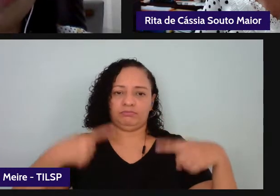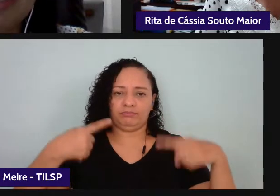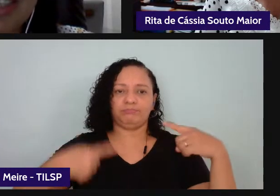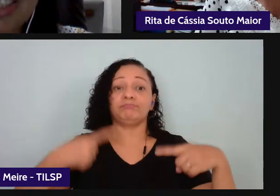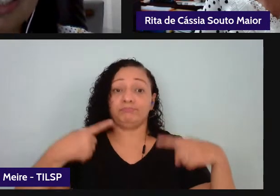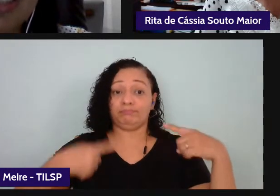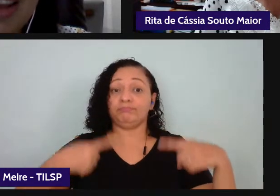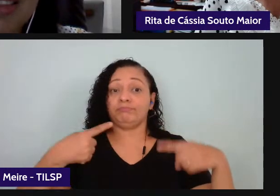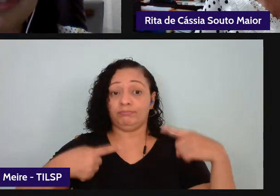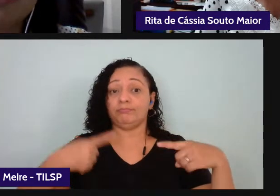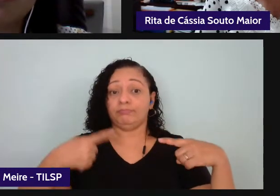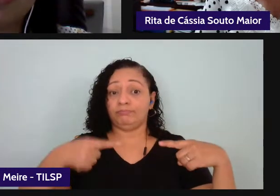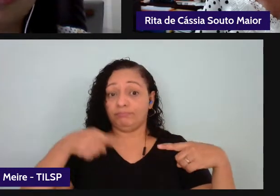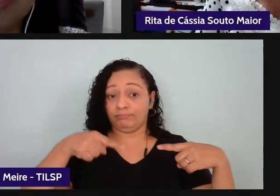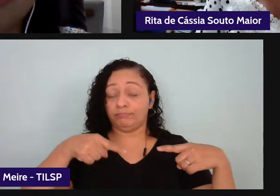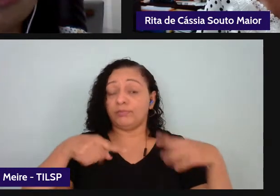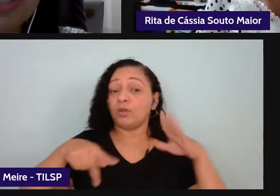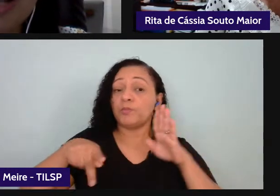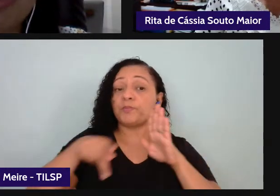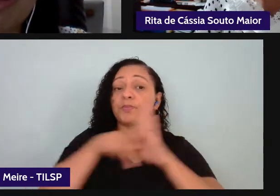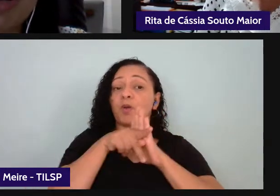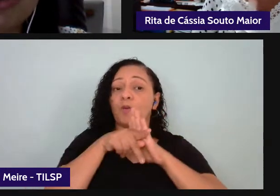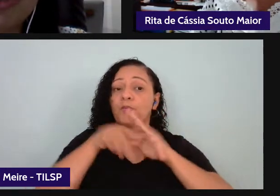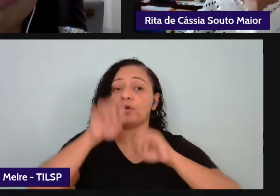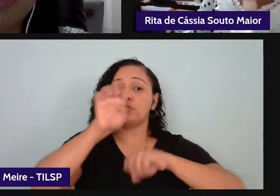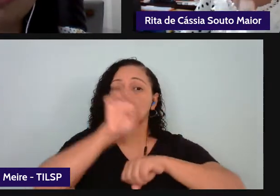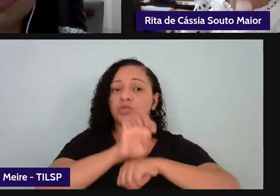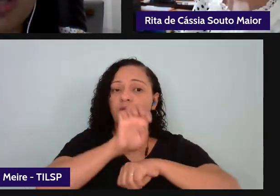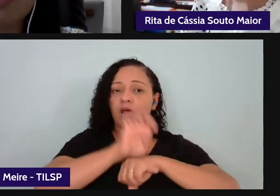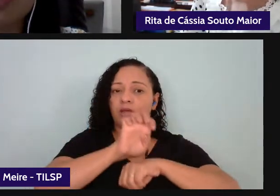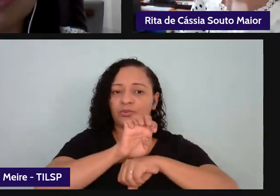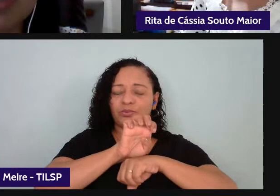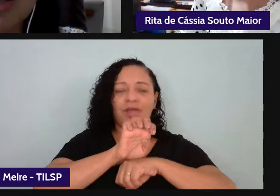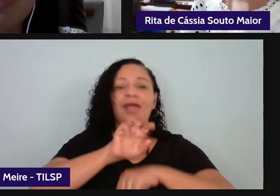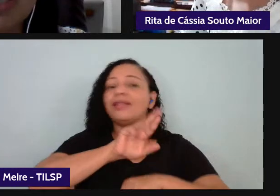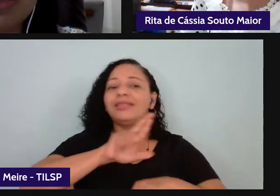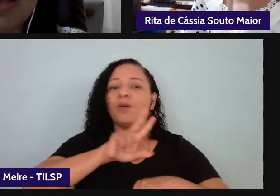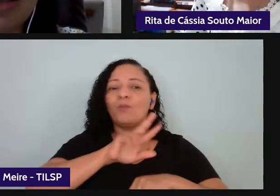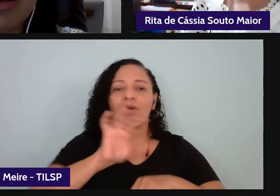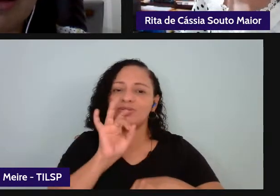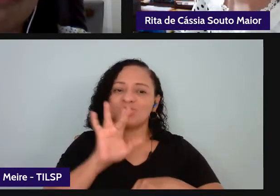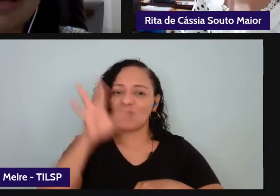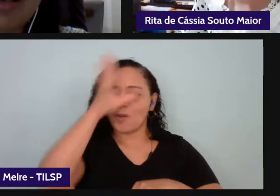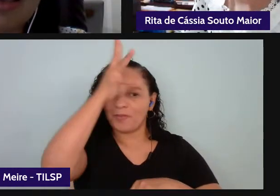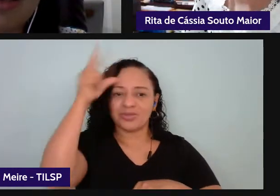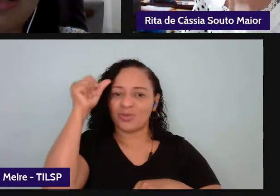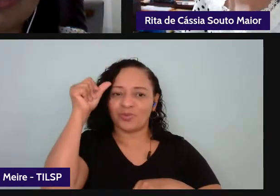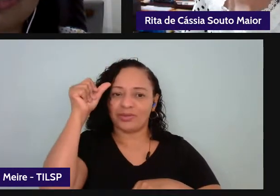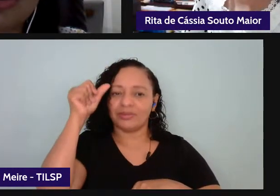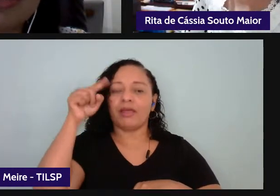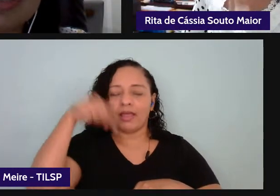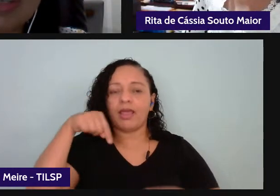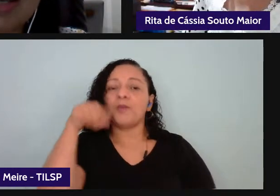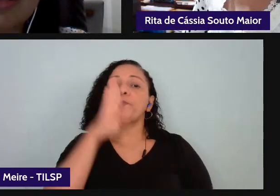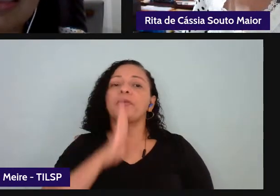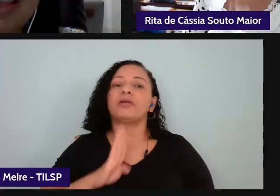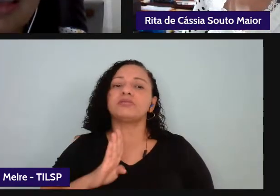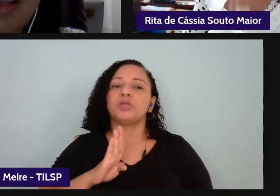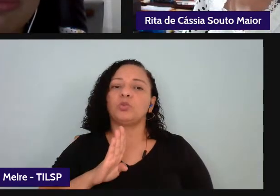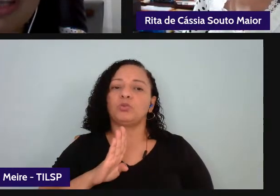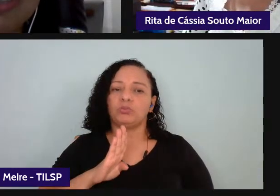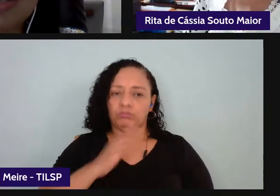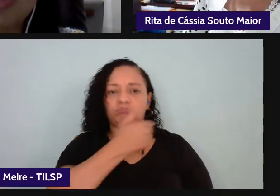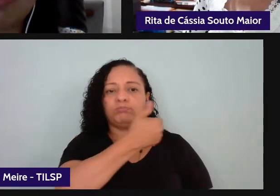de estado não do estado do Amazonas mas no estado na ação brasileira para que a gente consiga